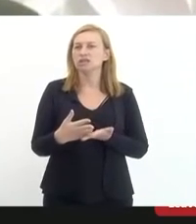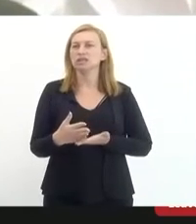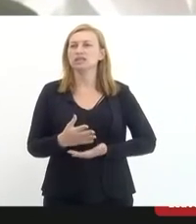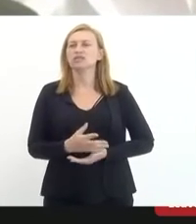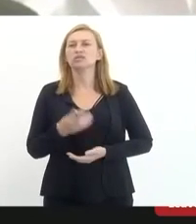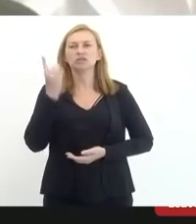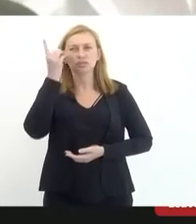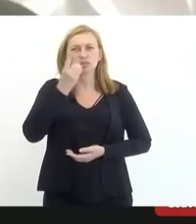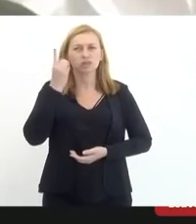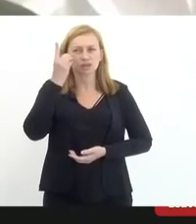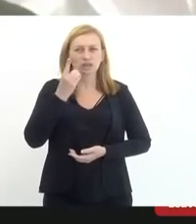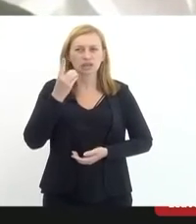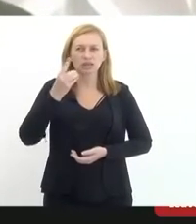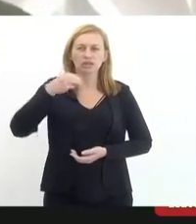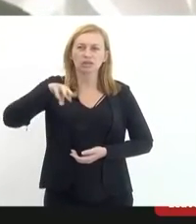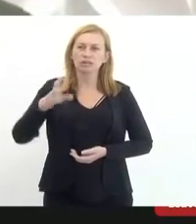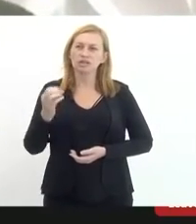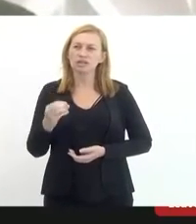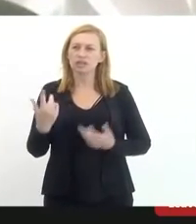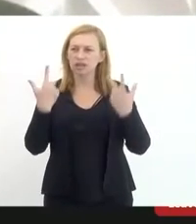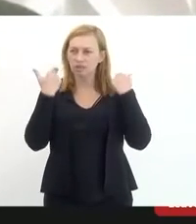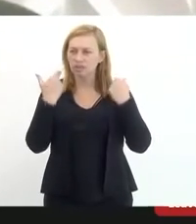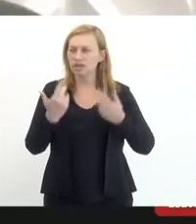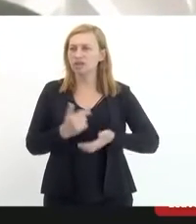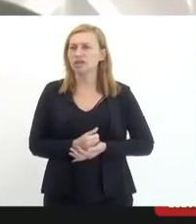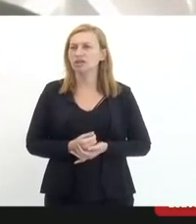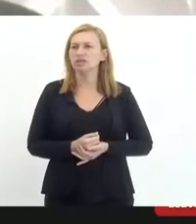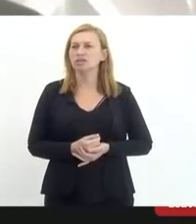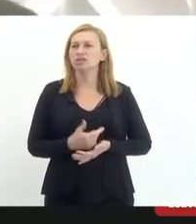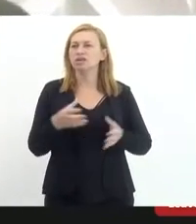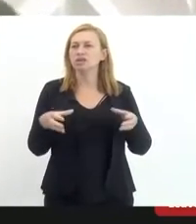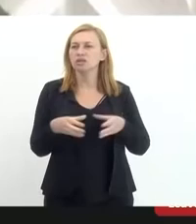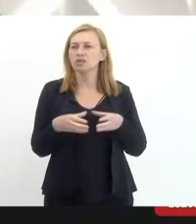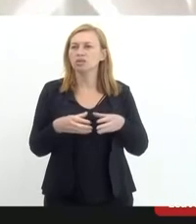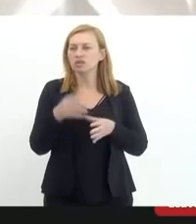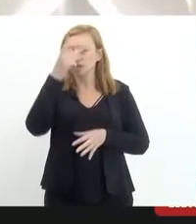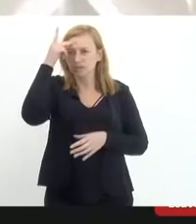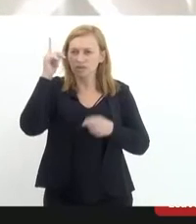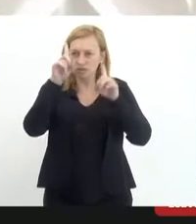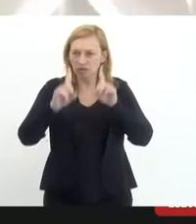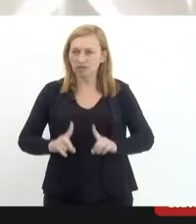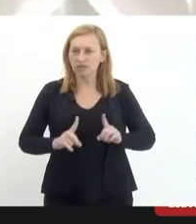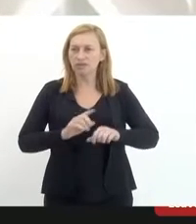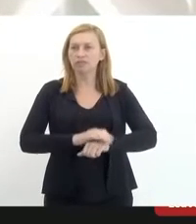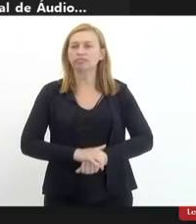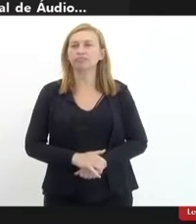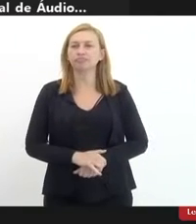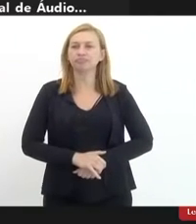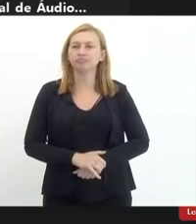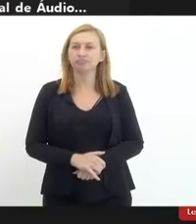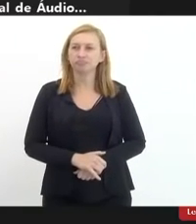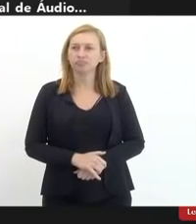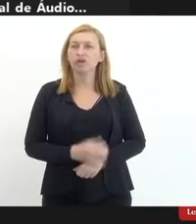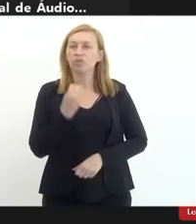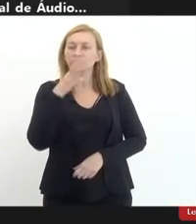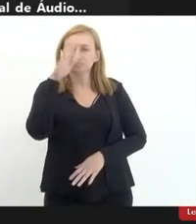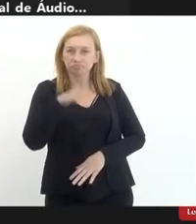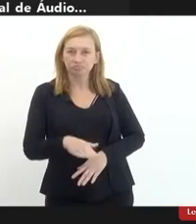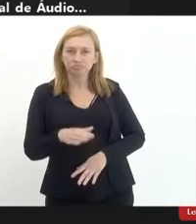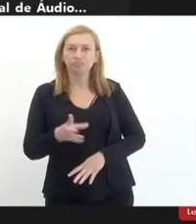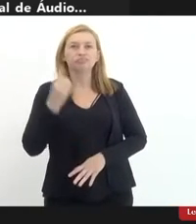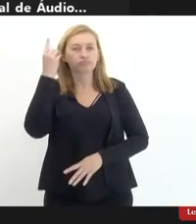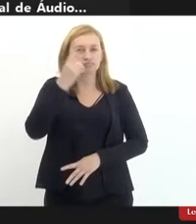deputado Marcelo Caberereiro, que preside a Comissão da Pessoa com Deficiência. Boa tarde,